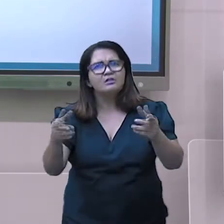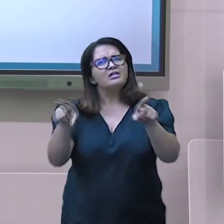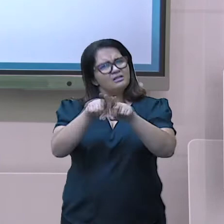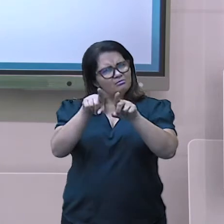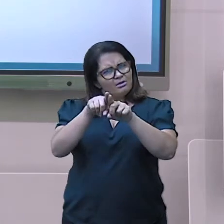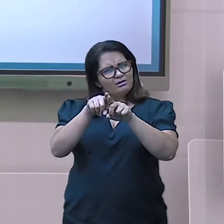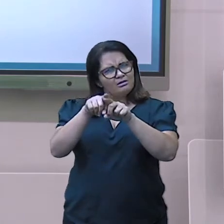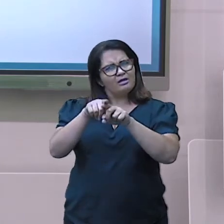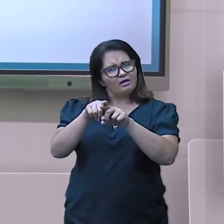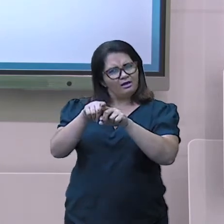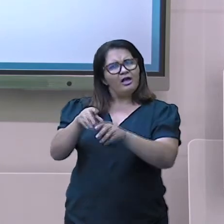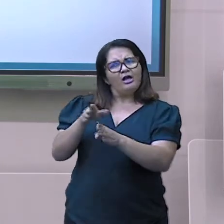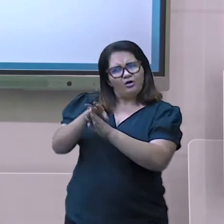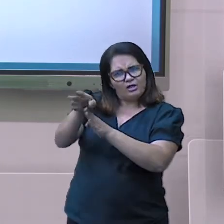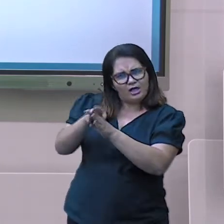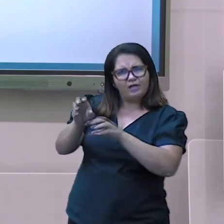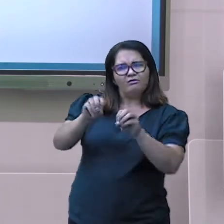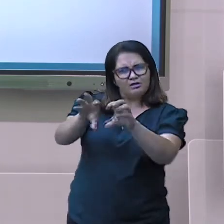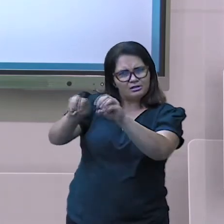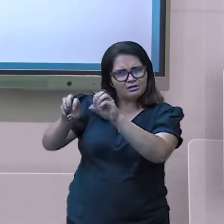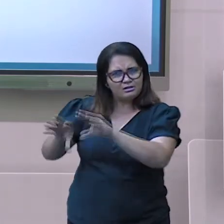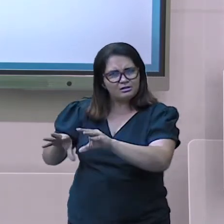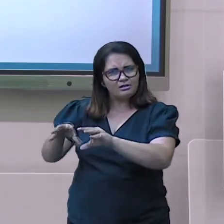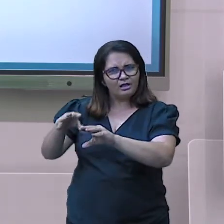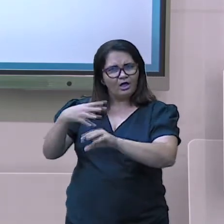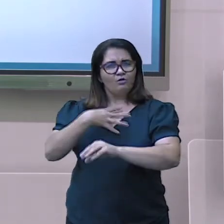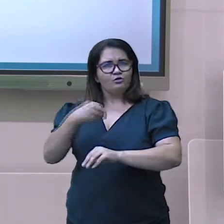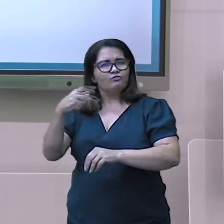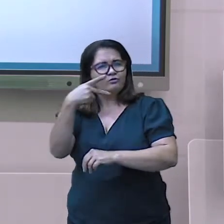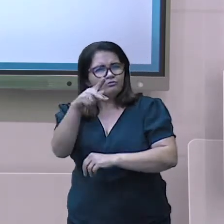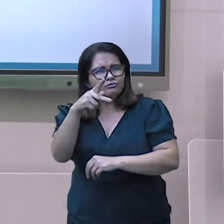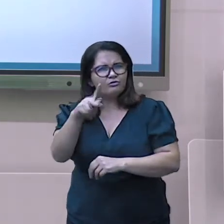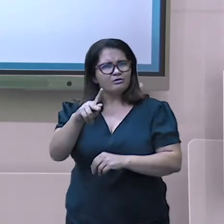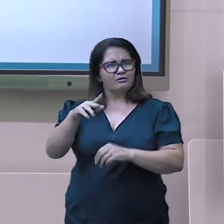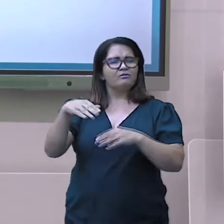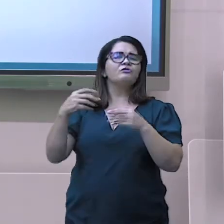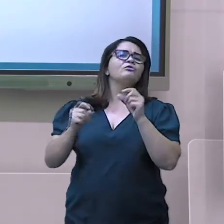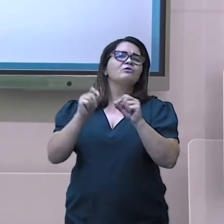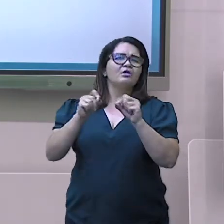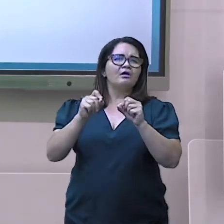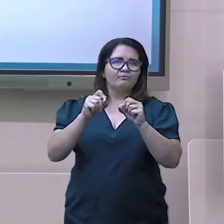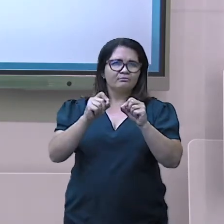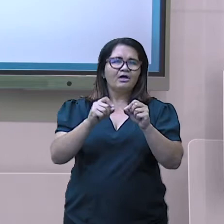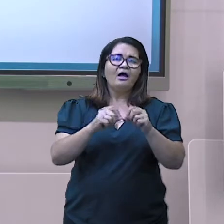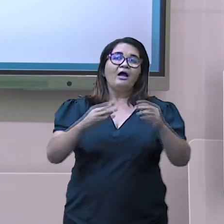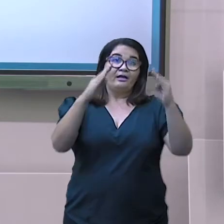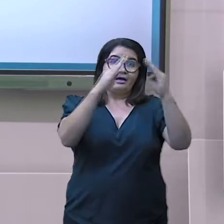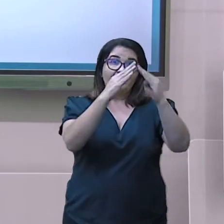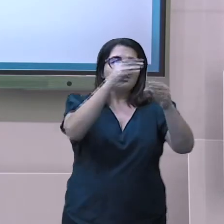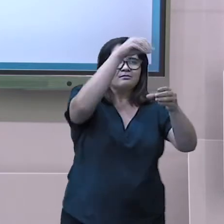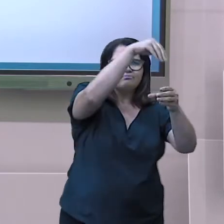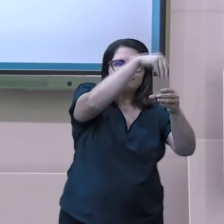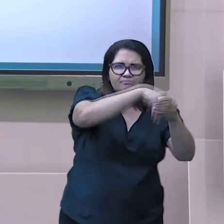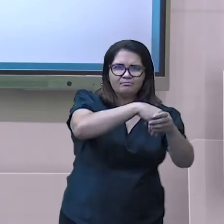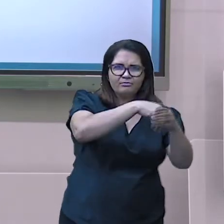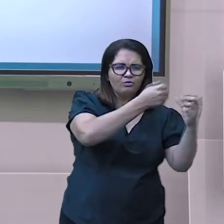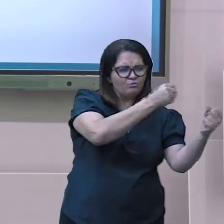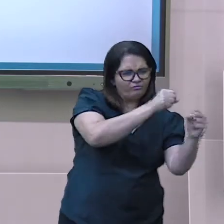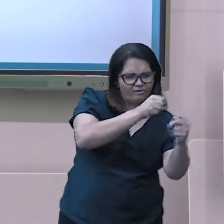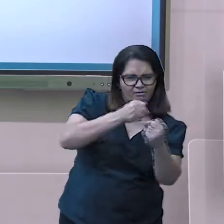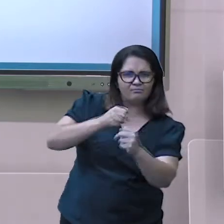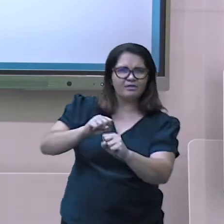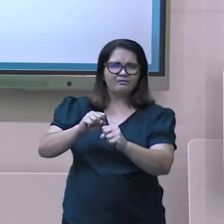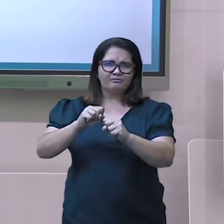uma casa, juntar um lixo. Para uma boa educação, a sustentabilidade, ela deve estar